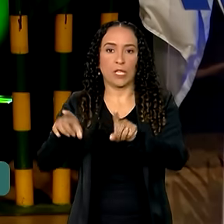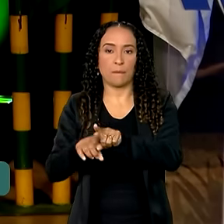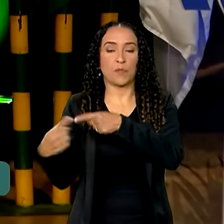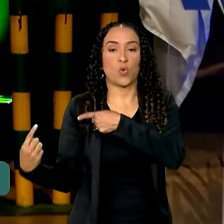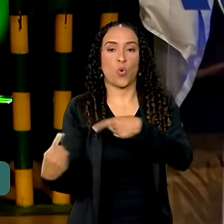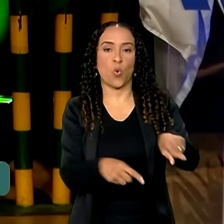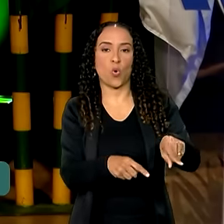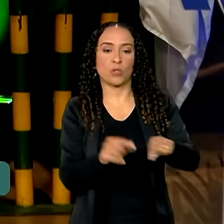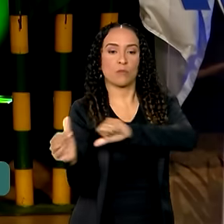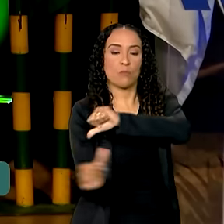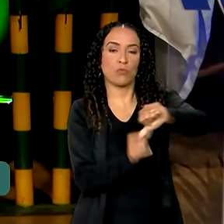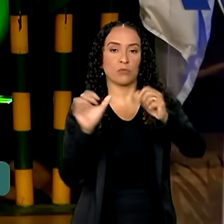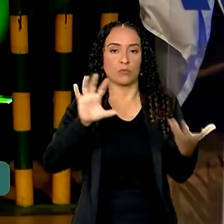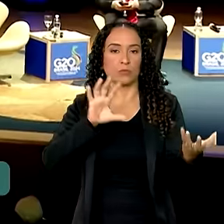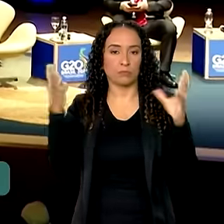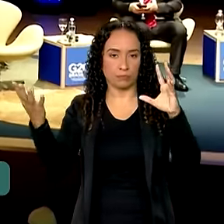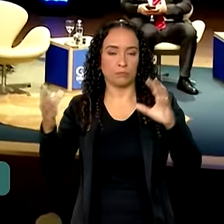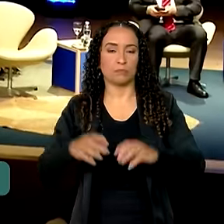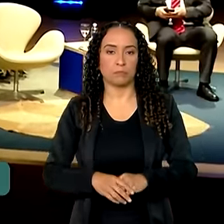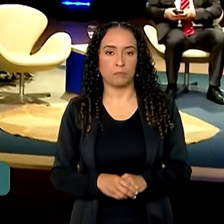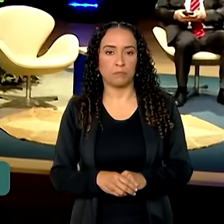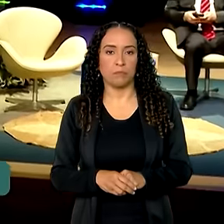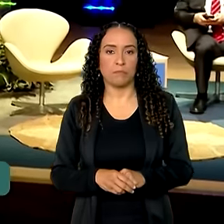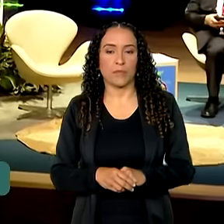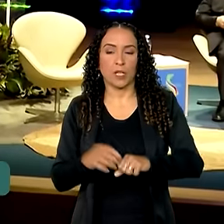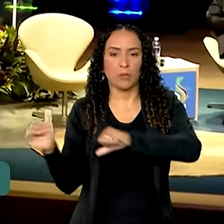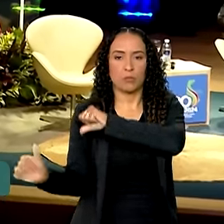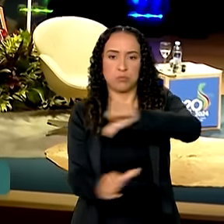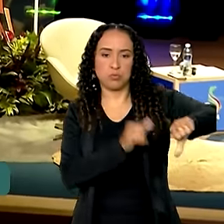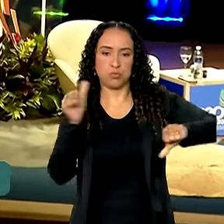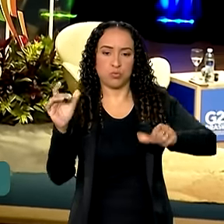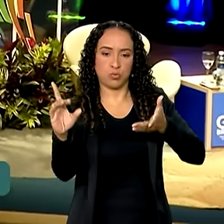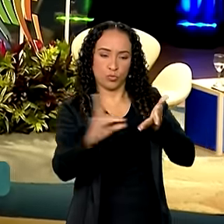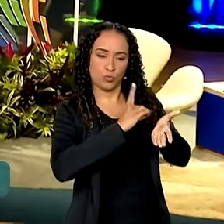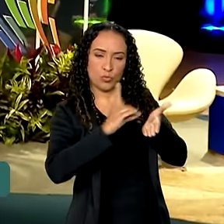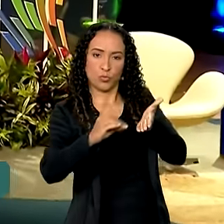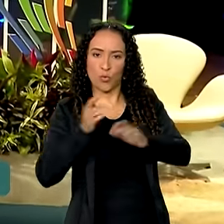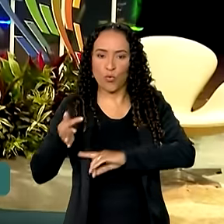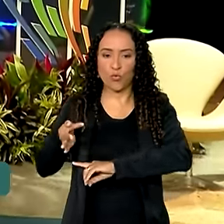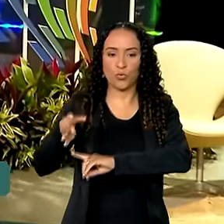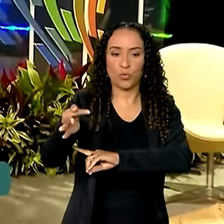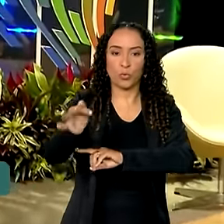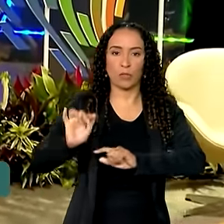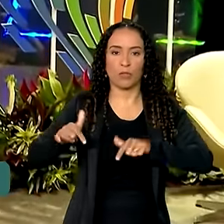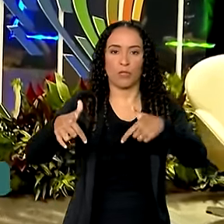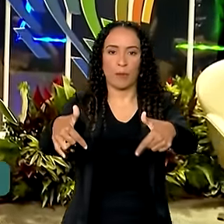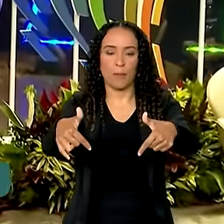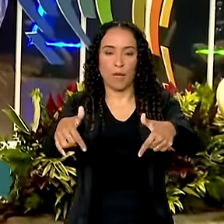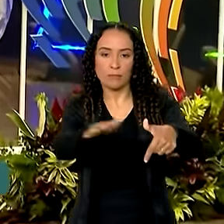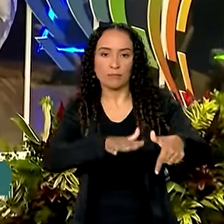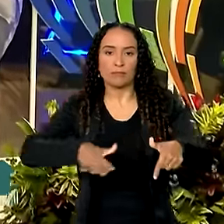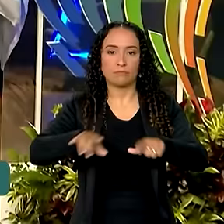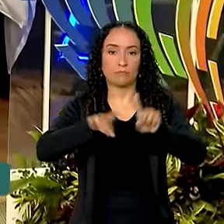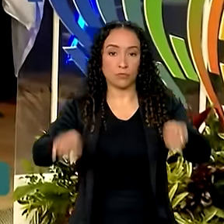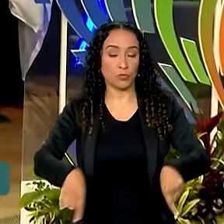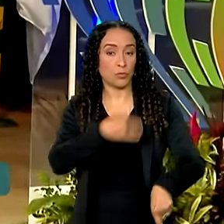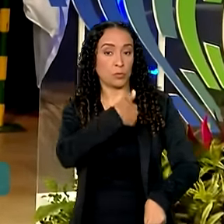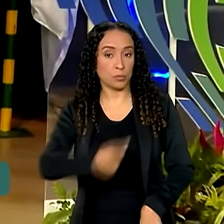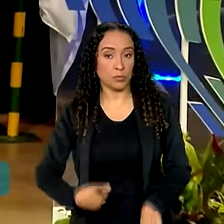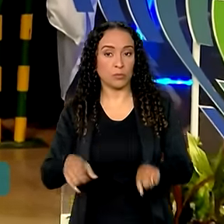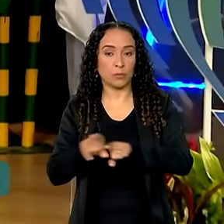combate às mudanças climáticas. Transformação digital, futuro do trabalho no serviço público,